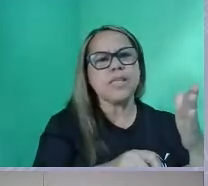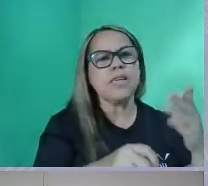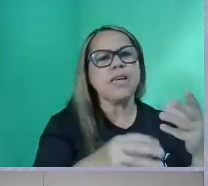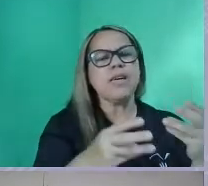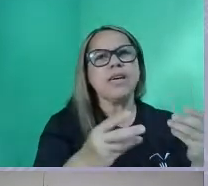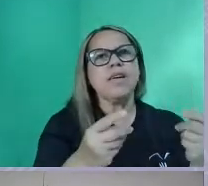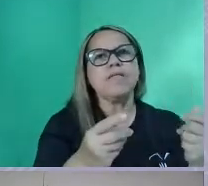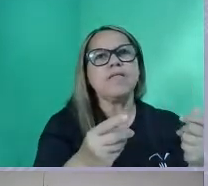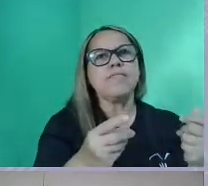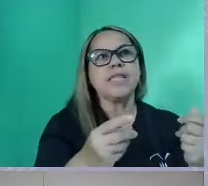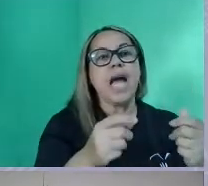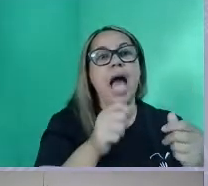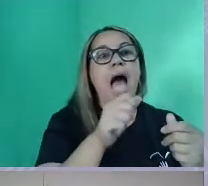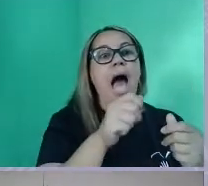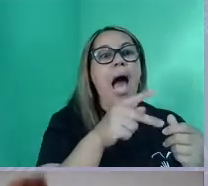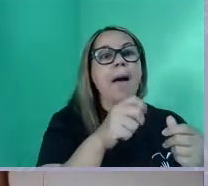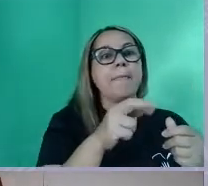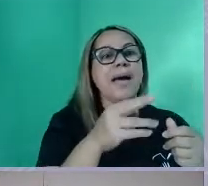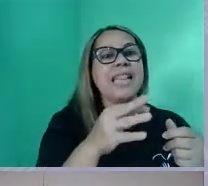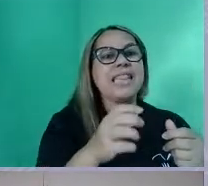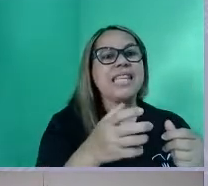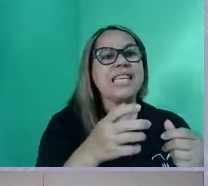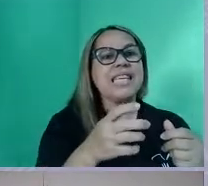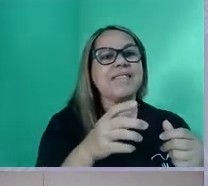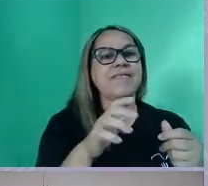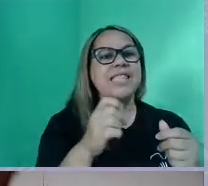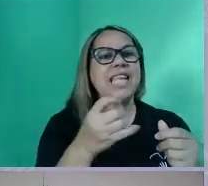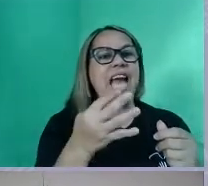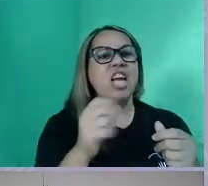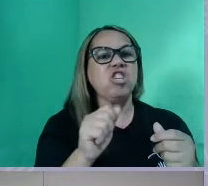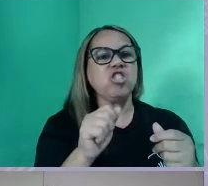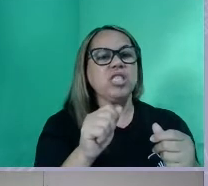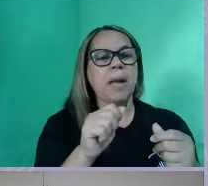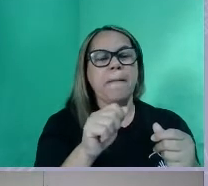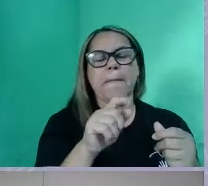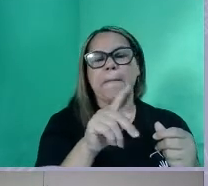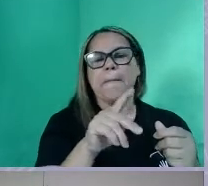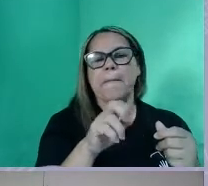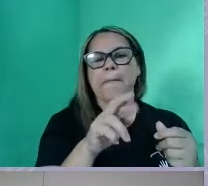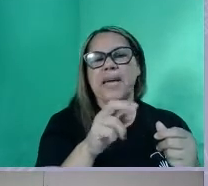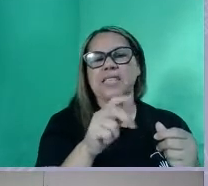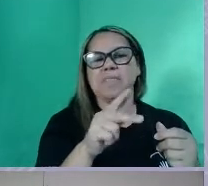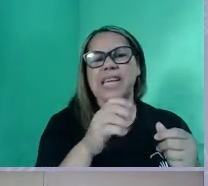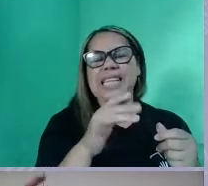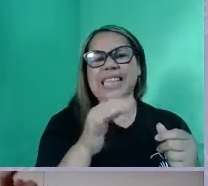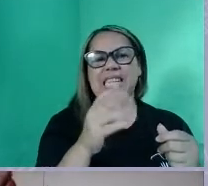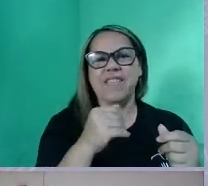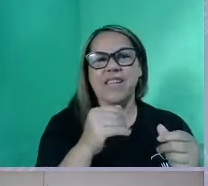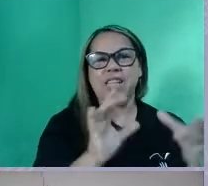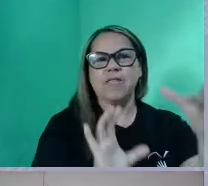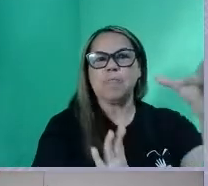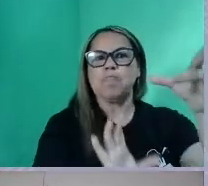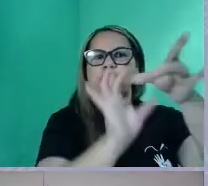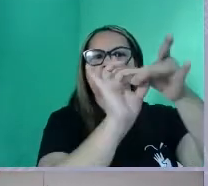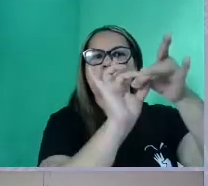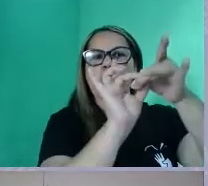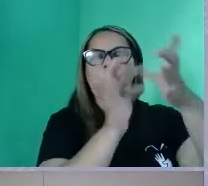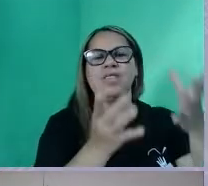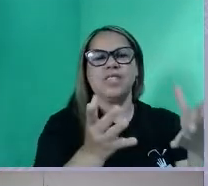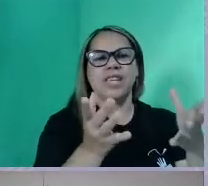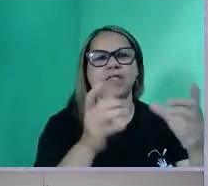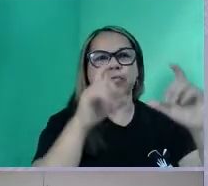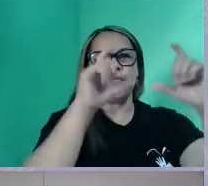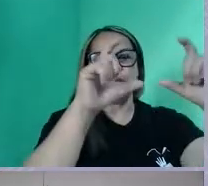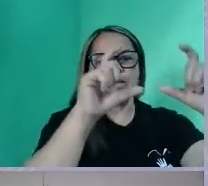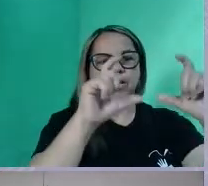A partir desta perspectiva, mas algo está relacionado com o texto anterior, certo? Quando você faz esse ligamento, antes de iniciar o que